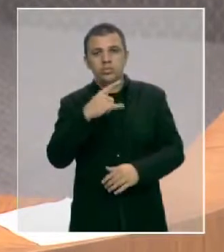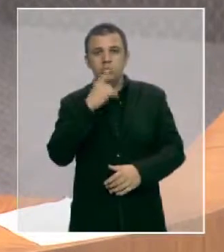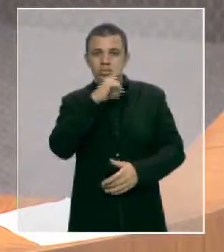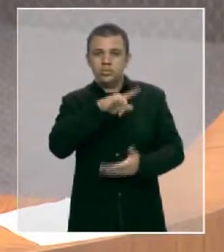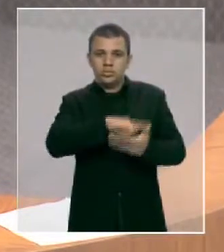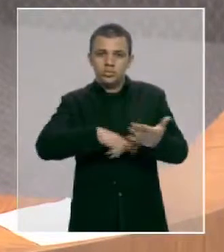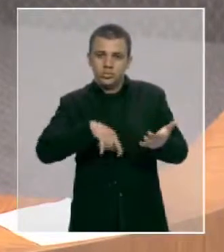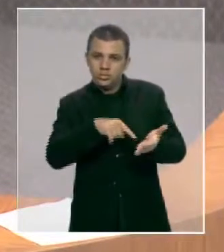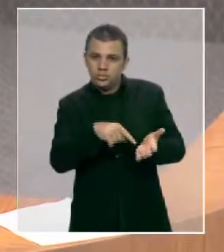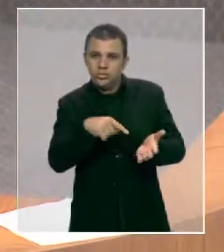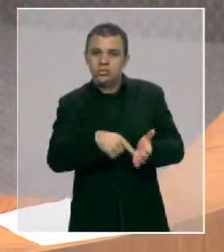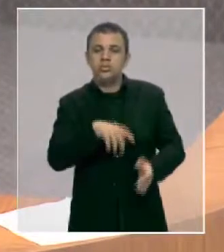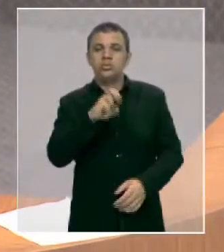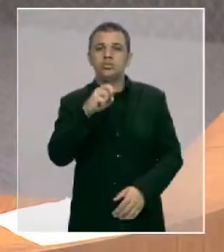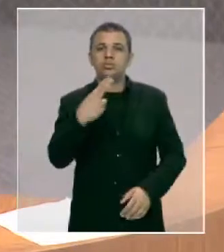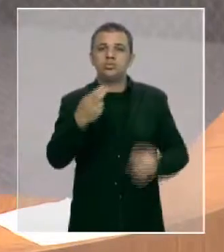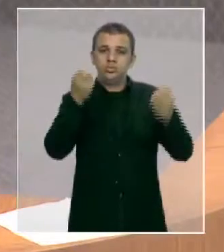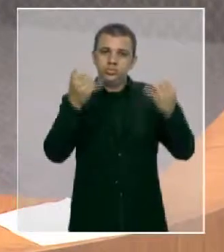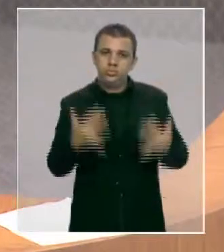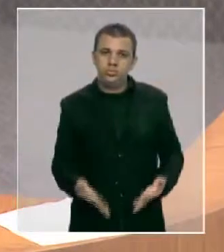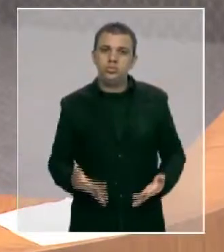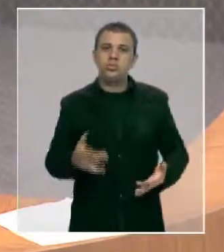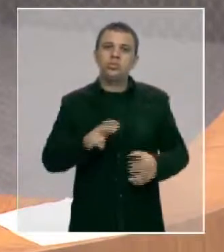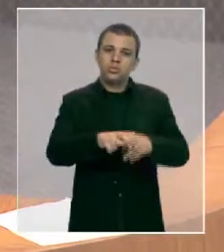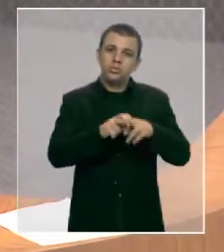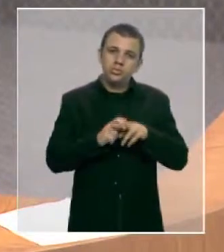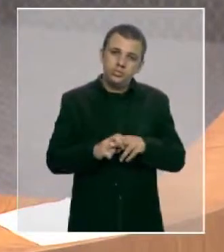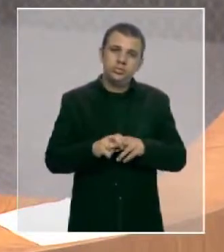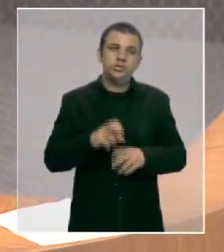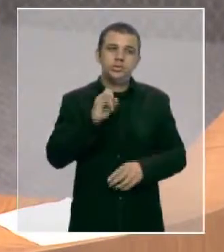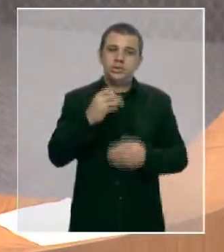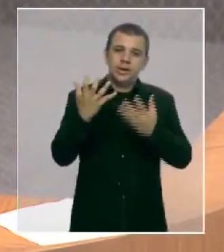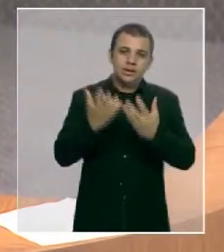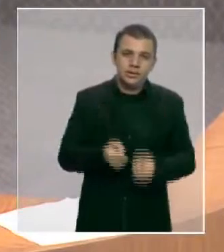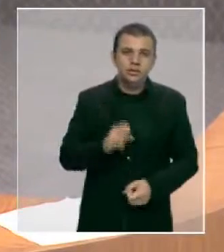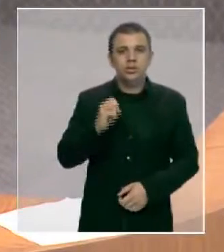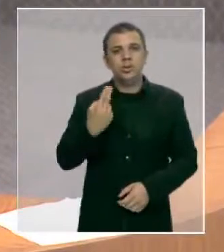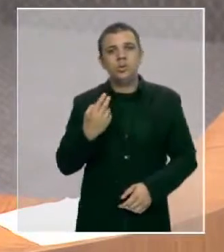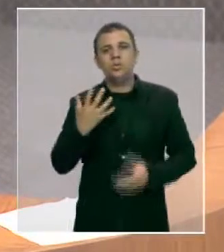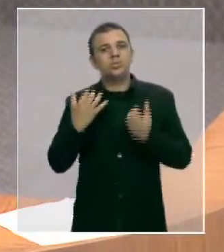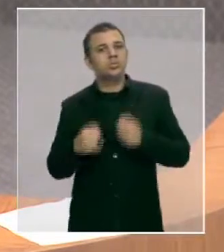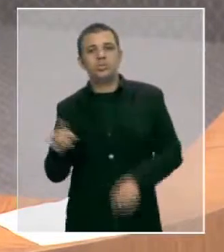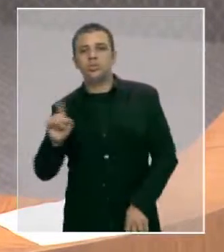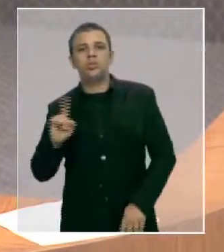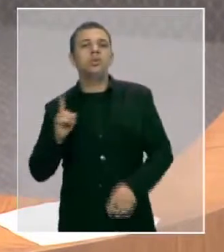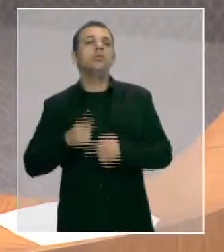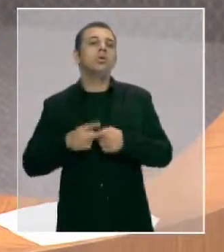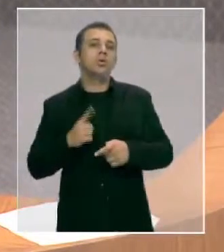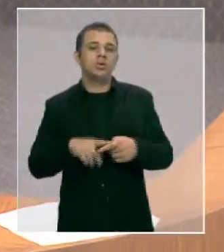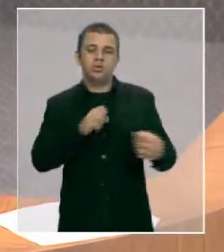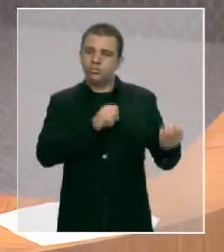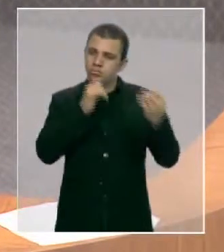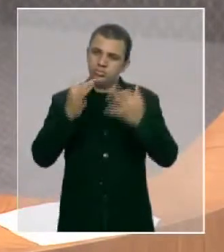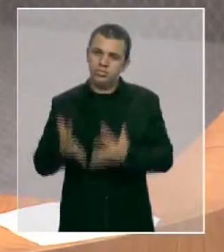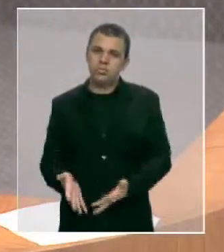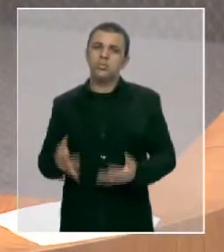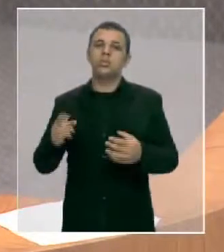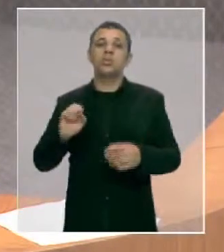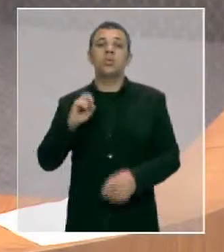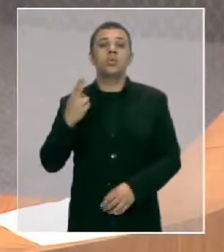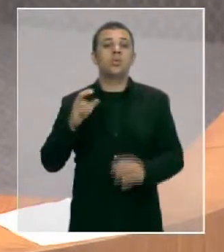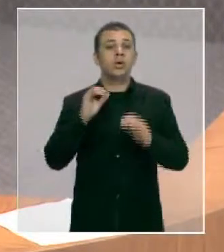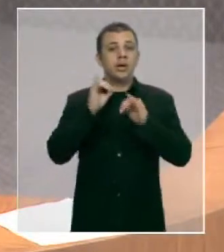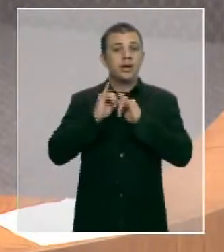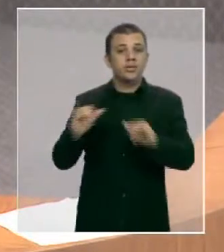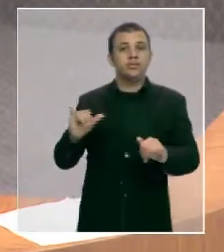indicar as razões de fato ou de direito da recusa, total ou parcial do acesso pretendido, ou comunicar que não